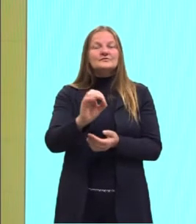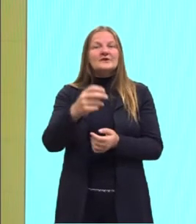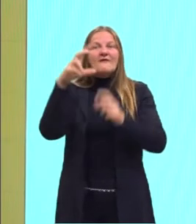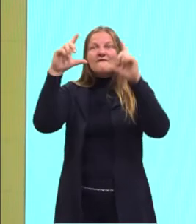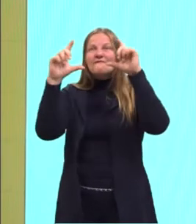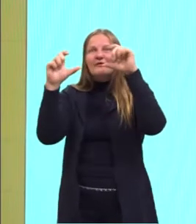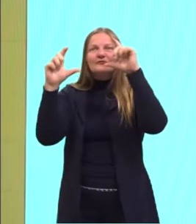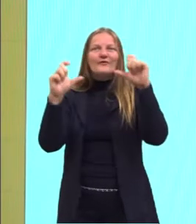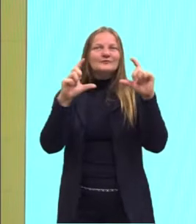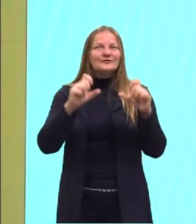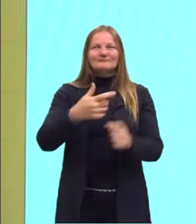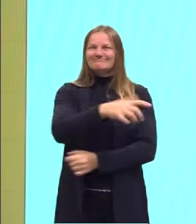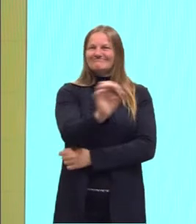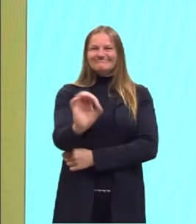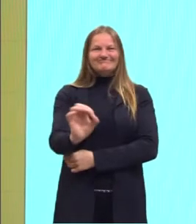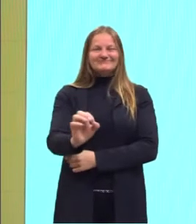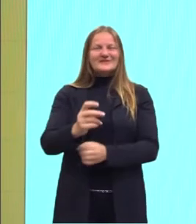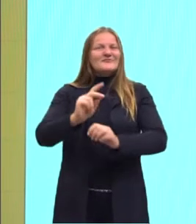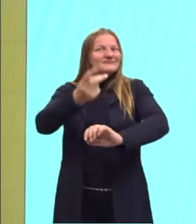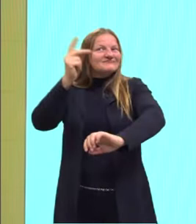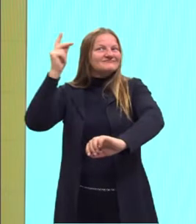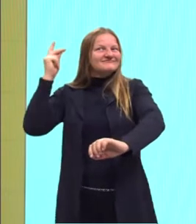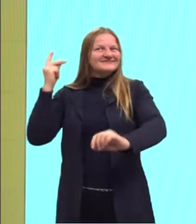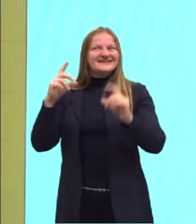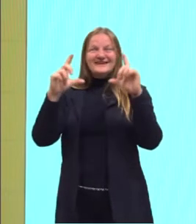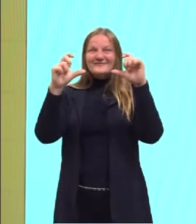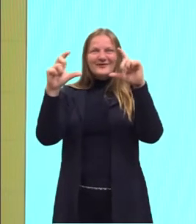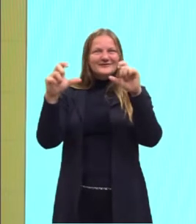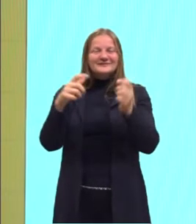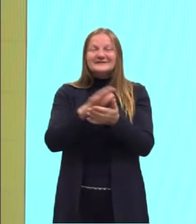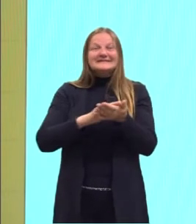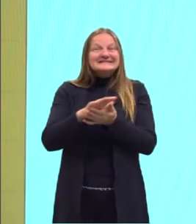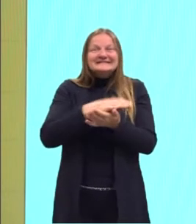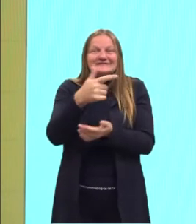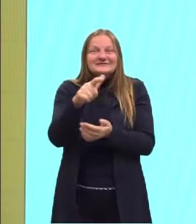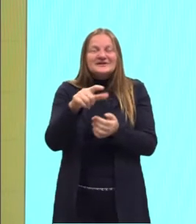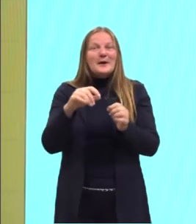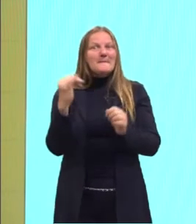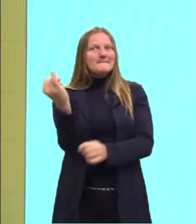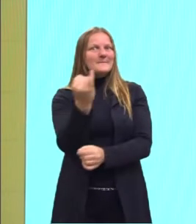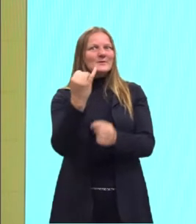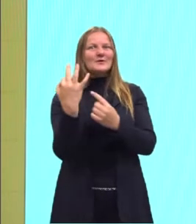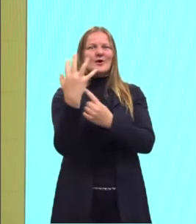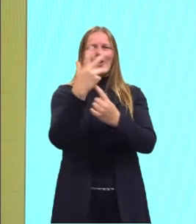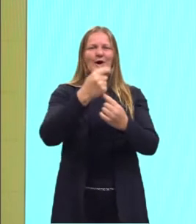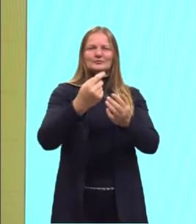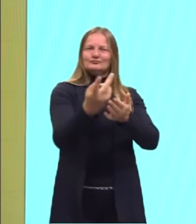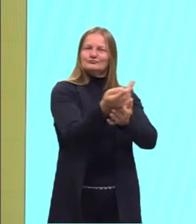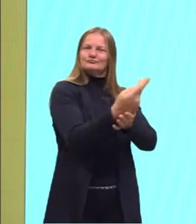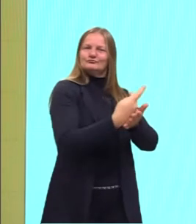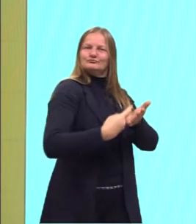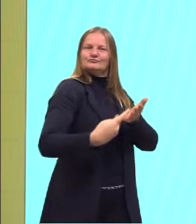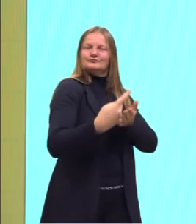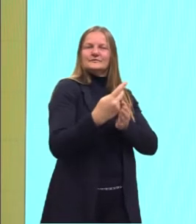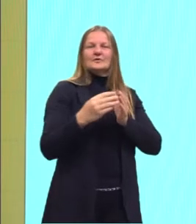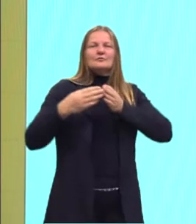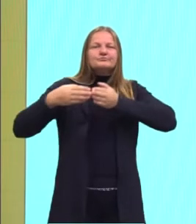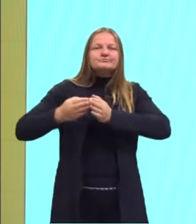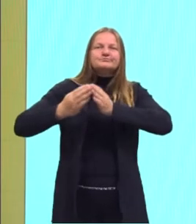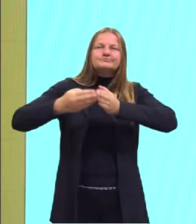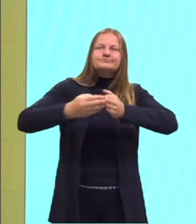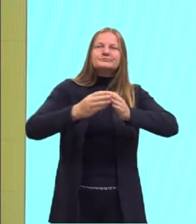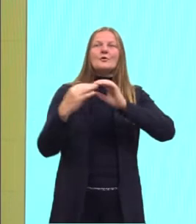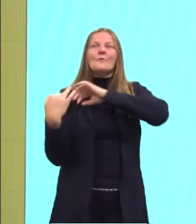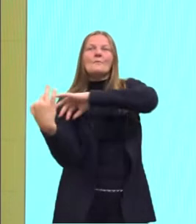fotográfica, nós não tínhamos aqui esses registros fotográficos das expedições, do que estava acontecendo